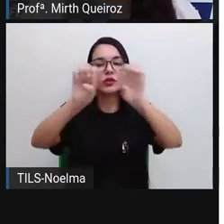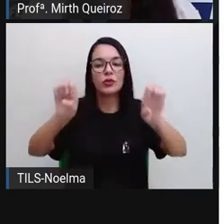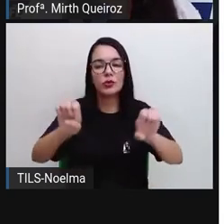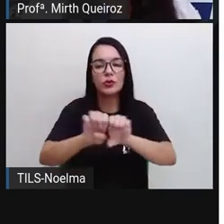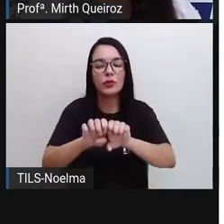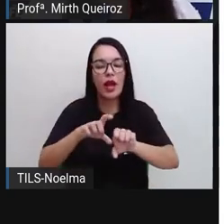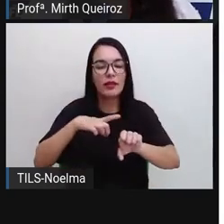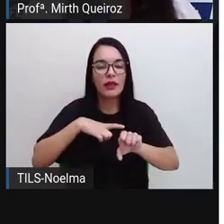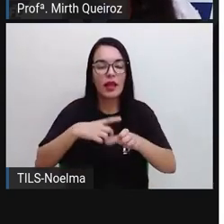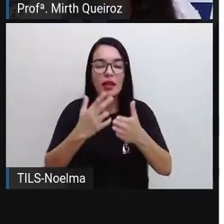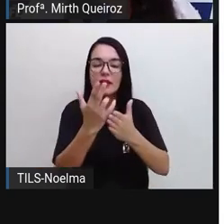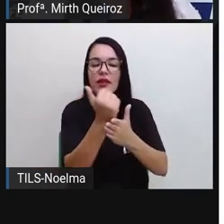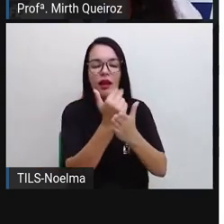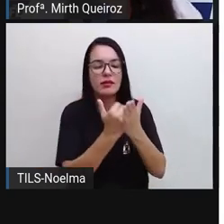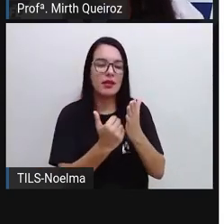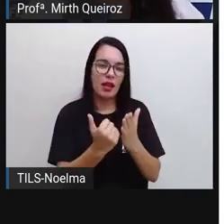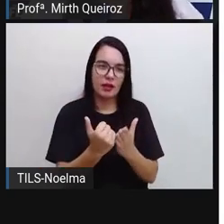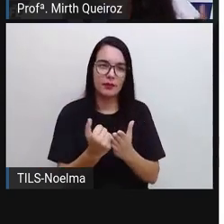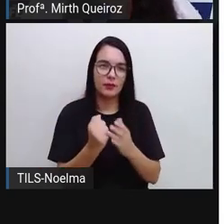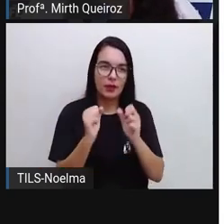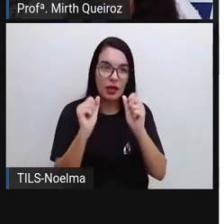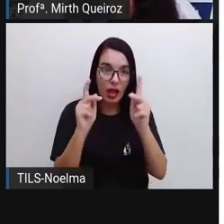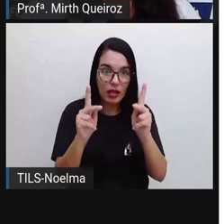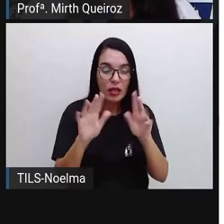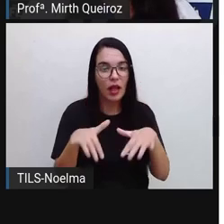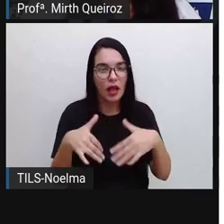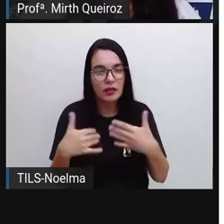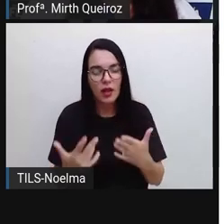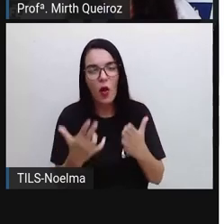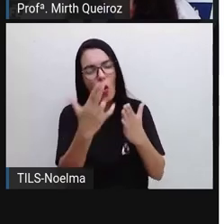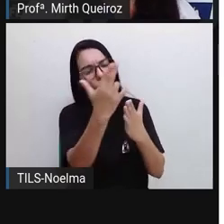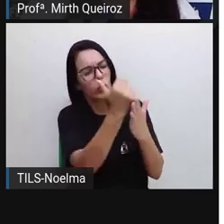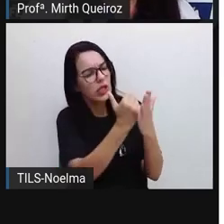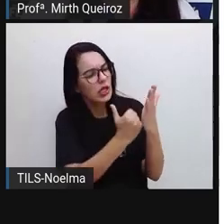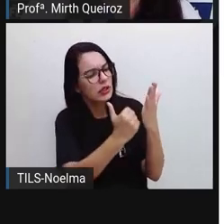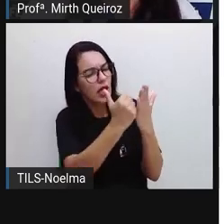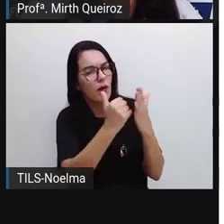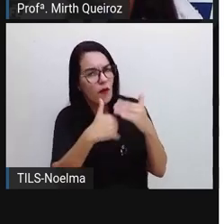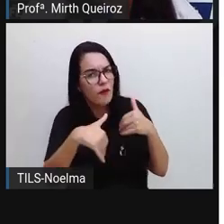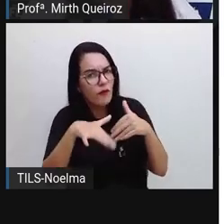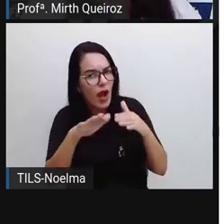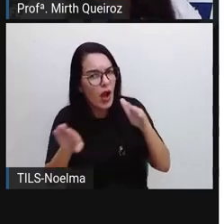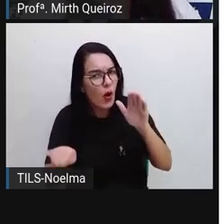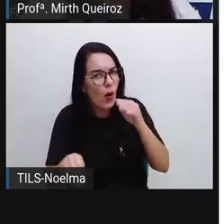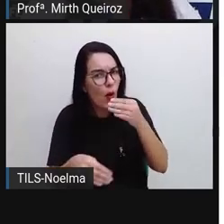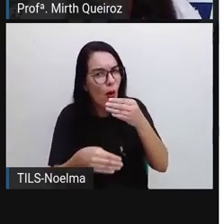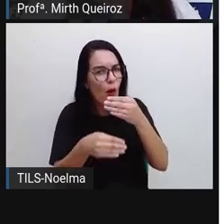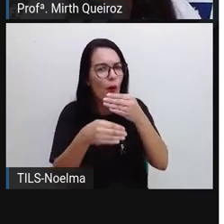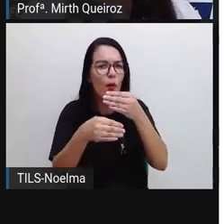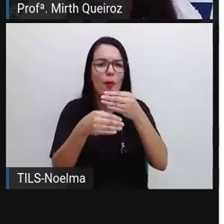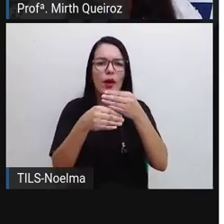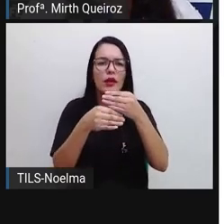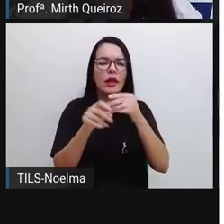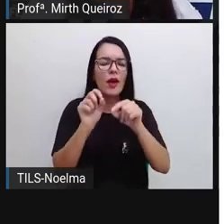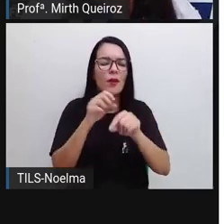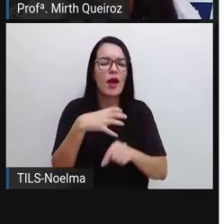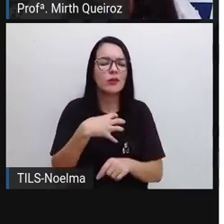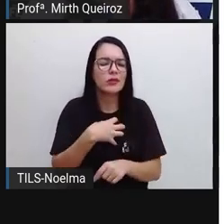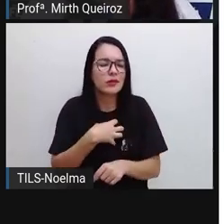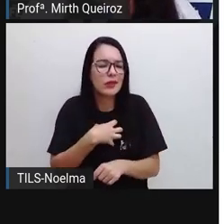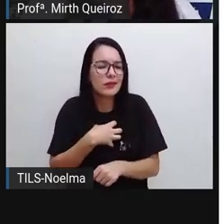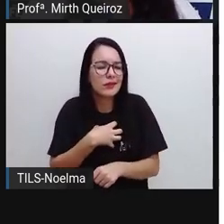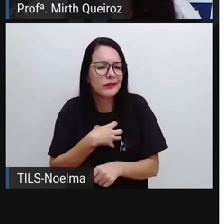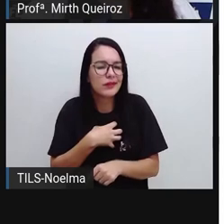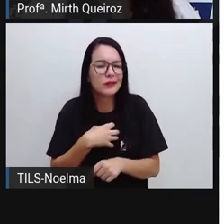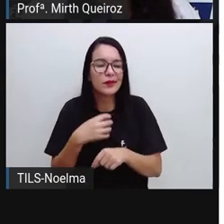imagem, certo? E essas imagens, elas vão completar o sentido do poema. Quanto maior